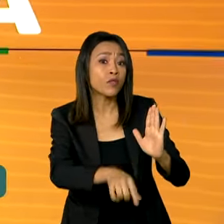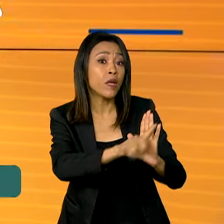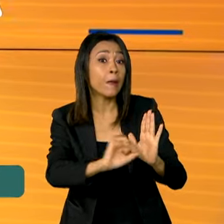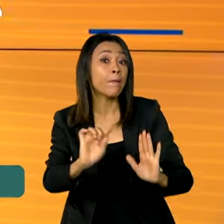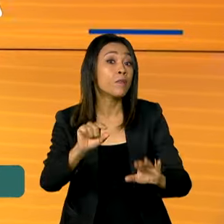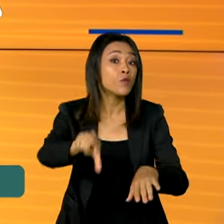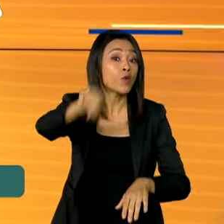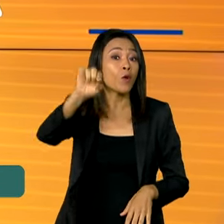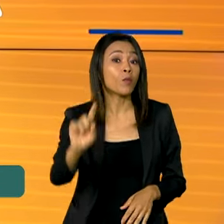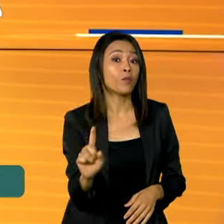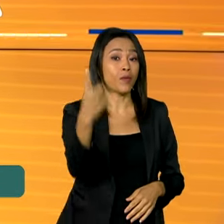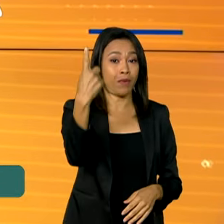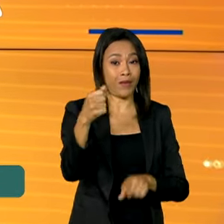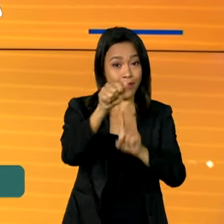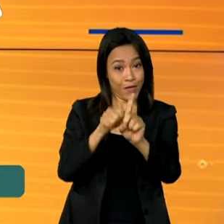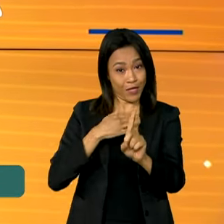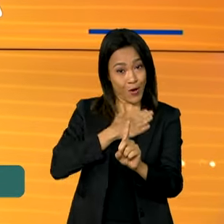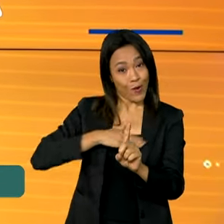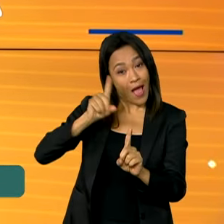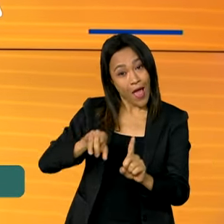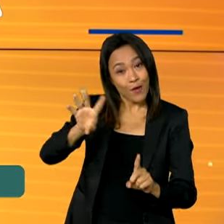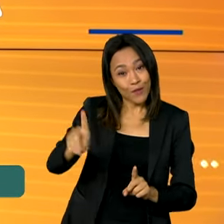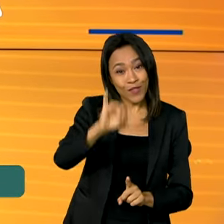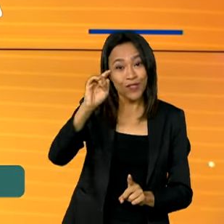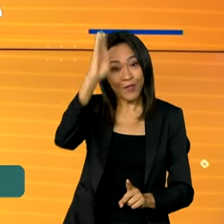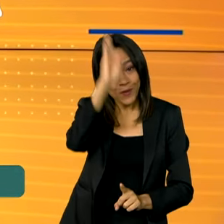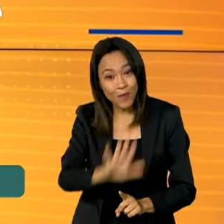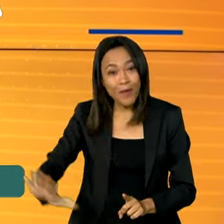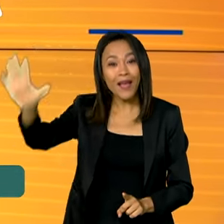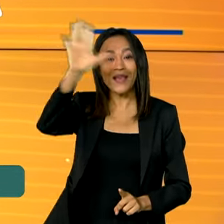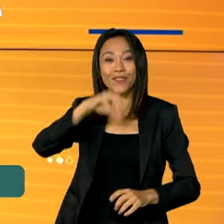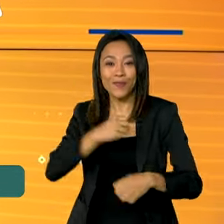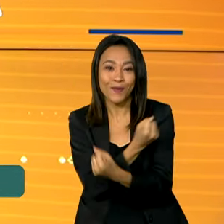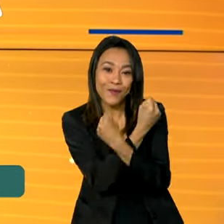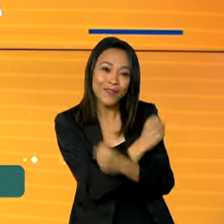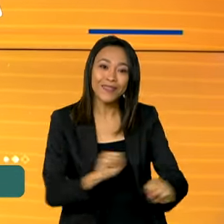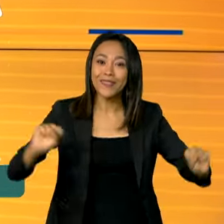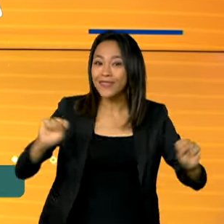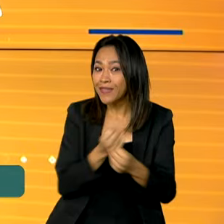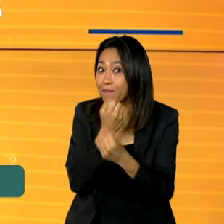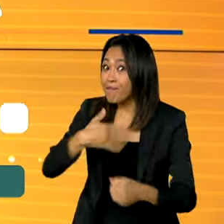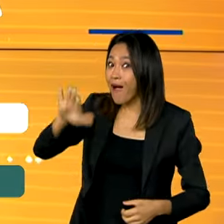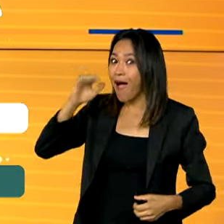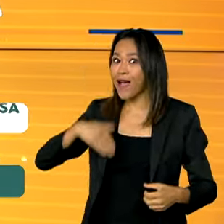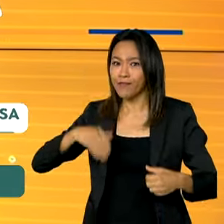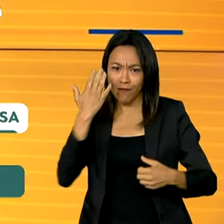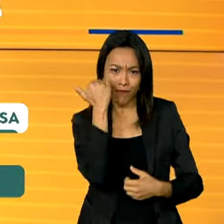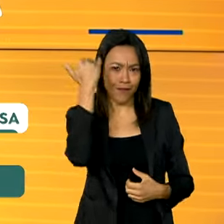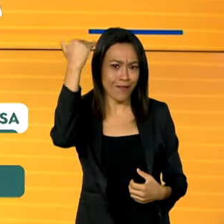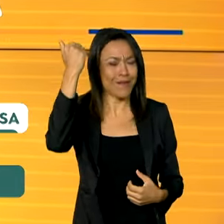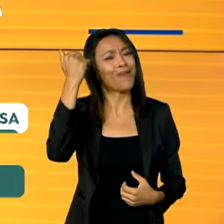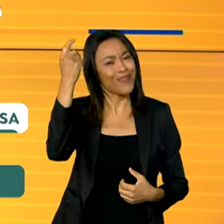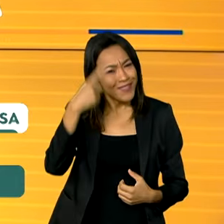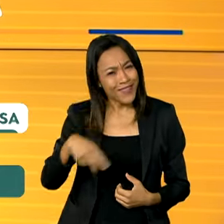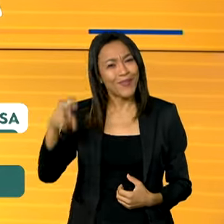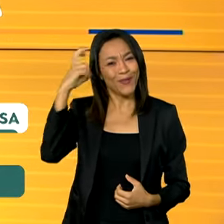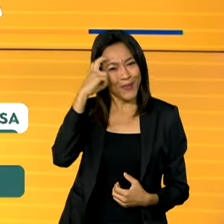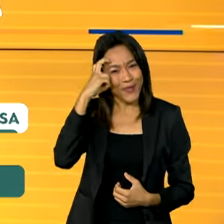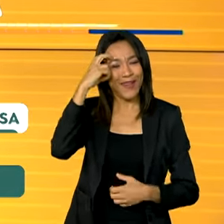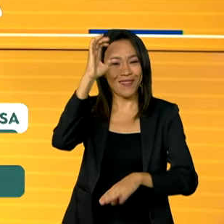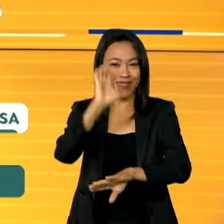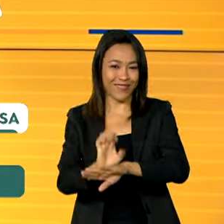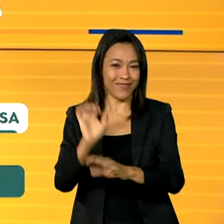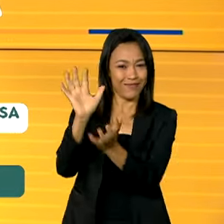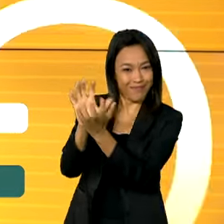agosto como o Dia Nacional do Maracatu, uma das manifestações culturais mais populares e tradicionais do estado de